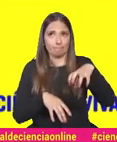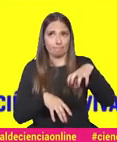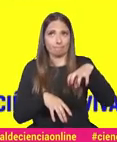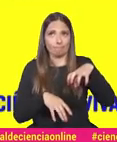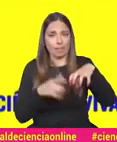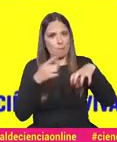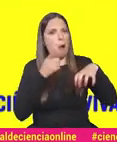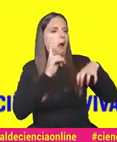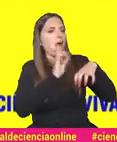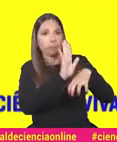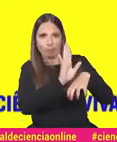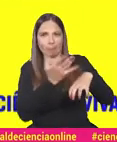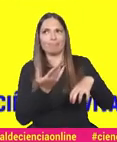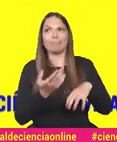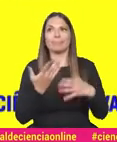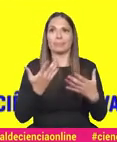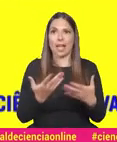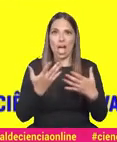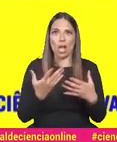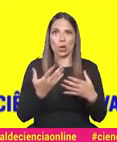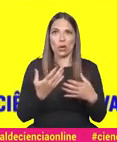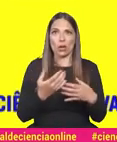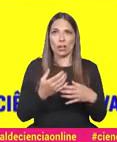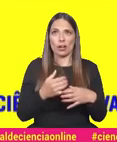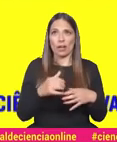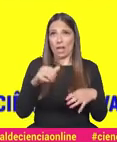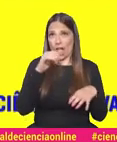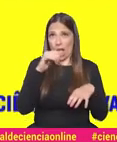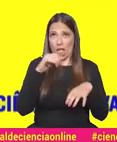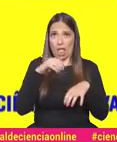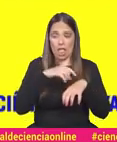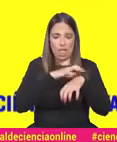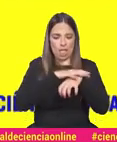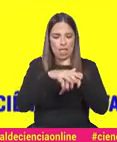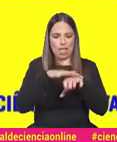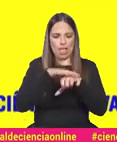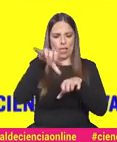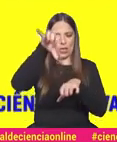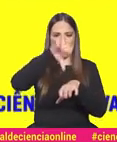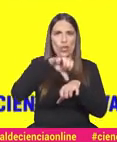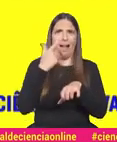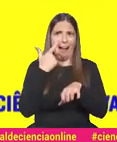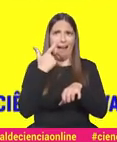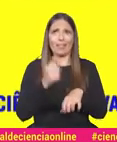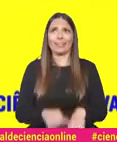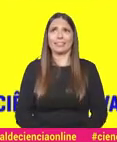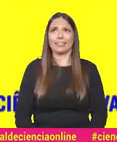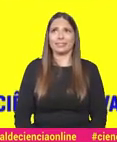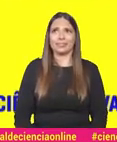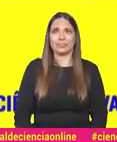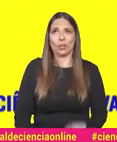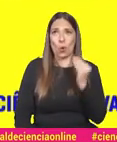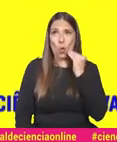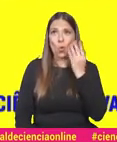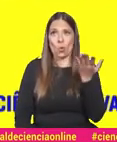não me dizeste que estou a fazer batalha. E agora vou colocar o líquido todo no fundo desta placa. Queres ver? Queres ver como é que se fazia?